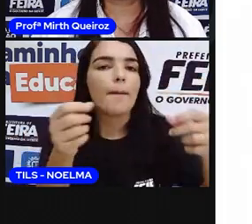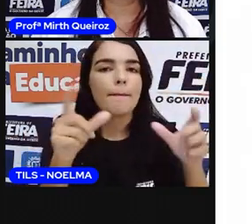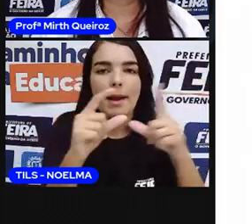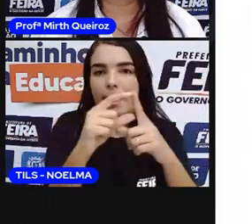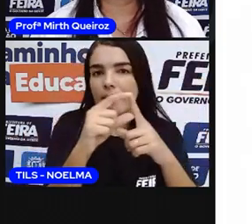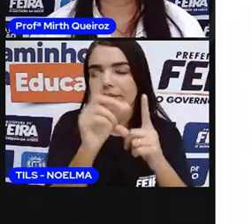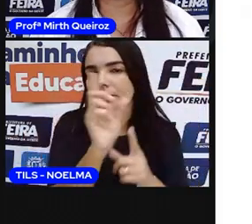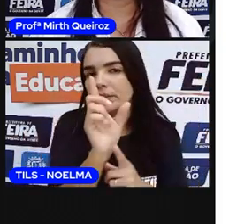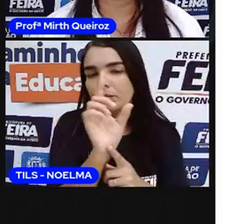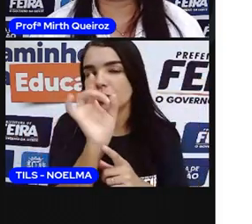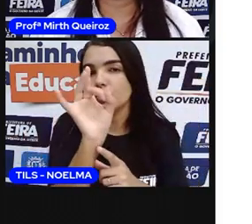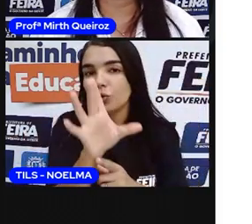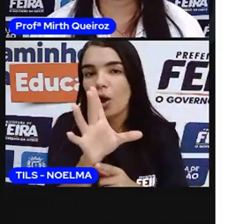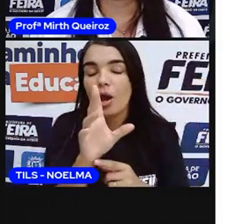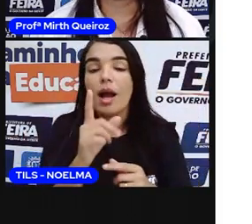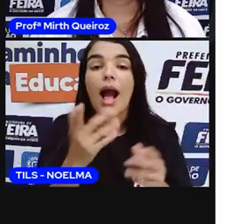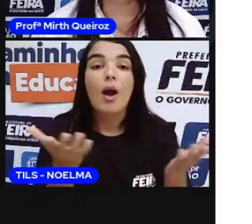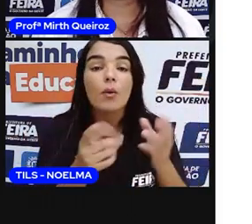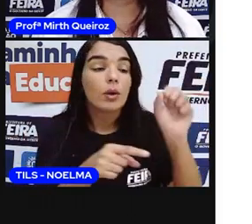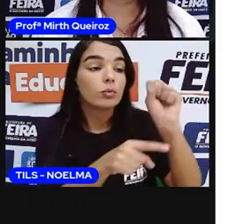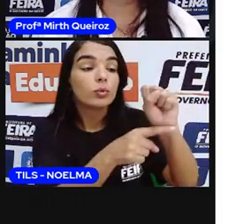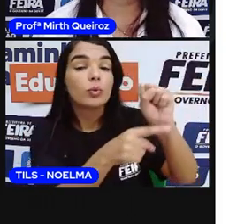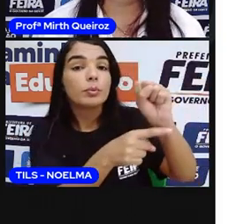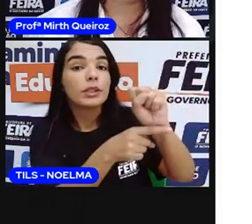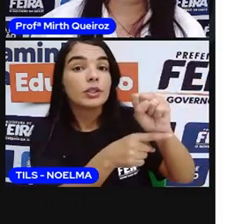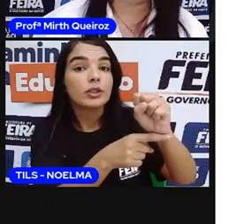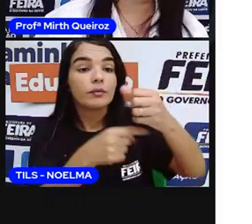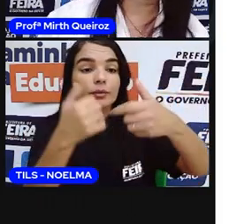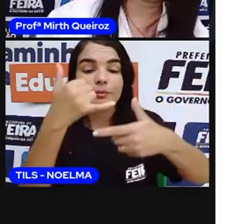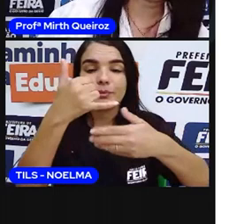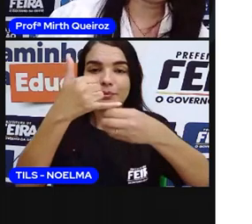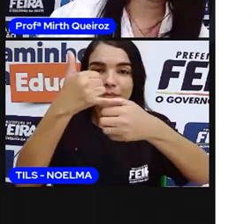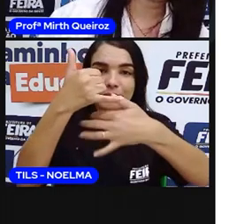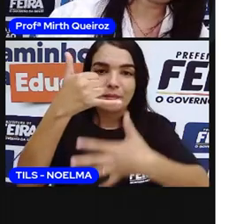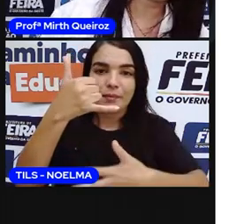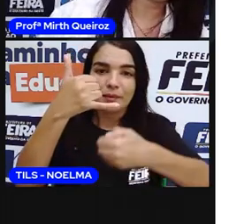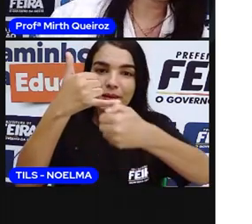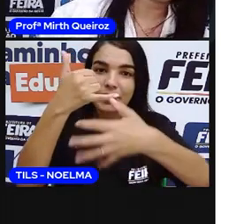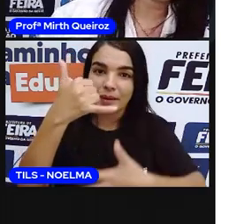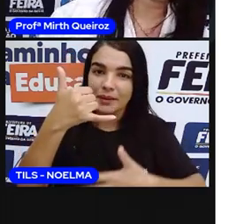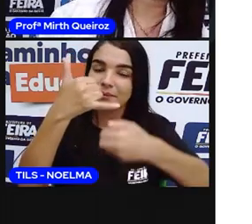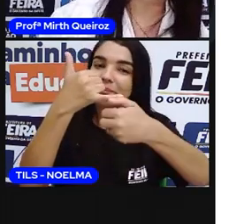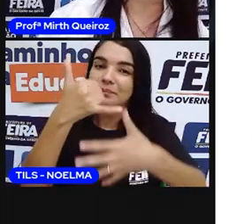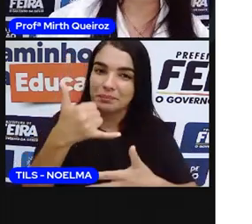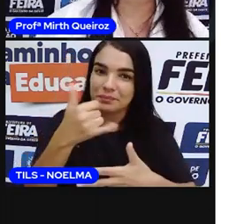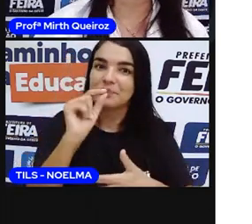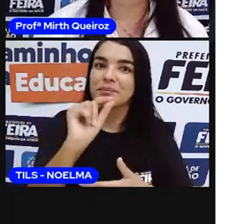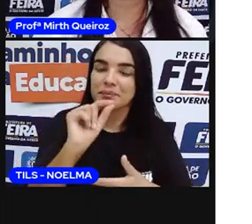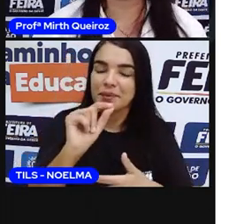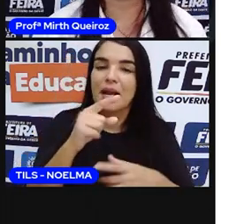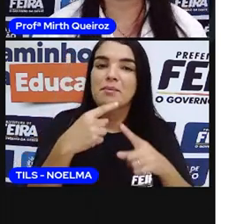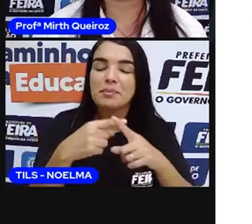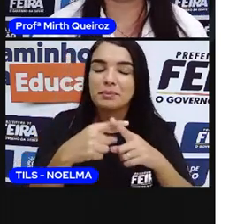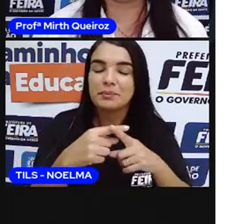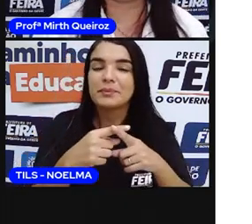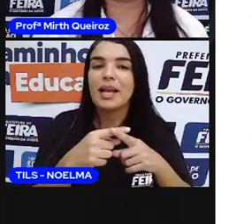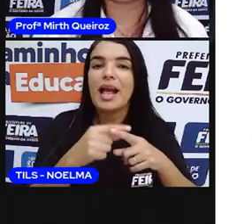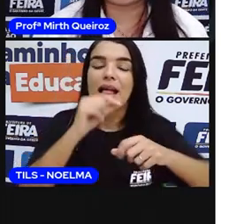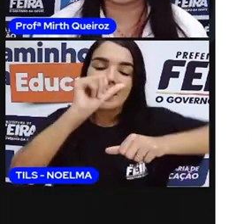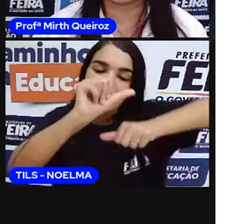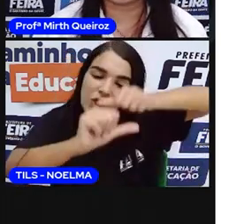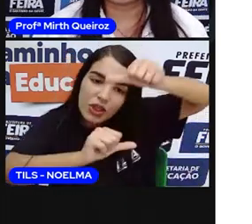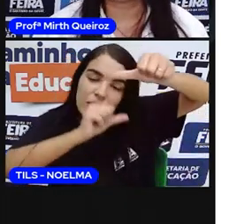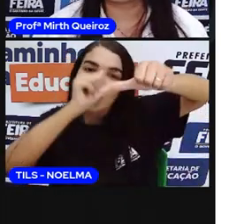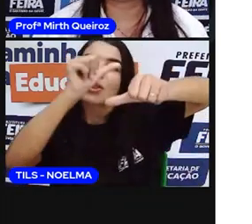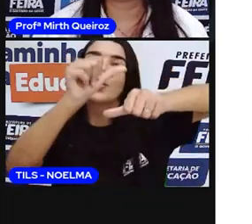Já o substantivo derivado, ele deriva de outra palavra, e essa outra palavra é um substantivo primitivo. Por exemplo,